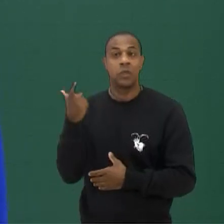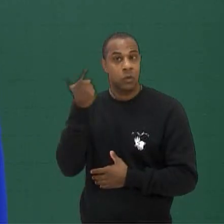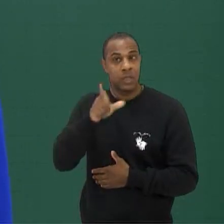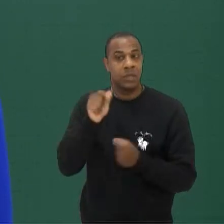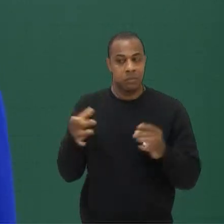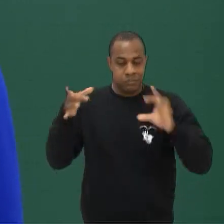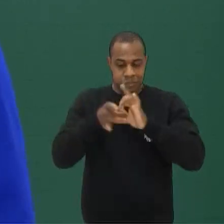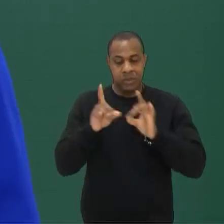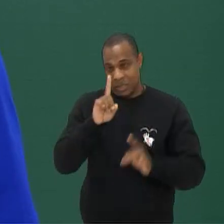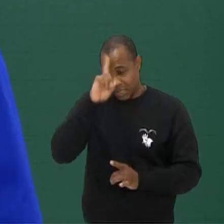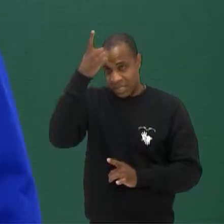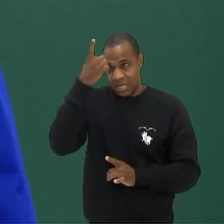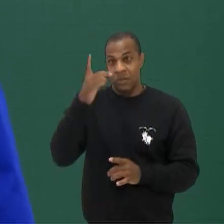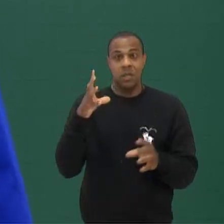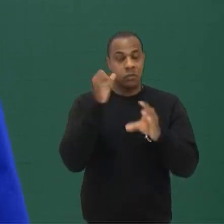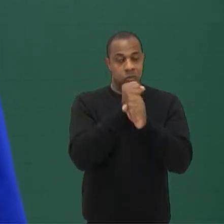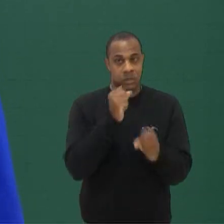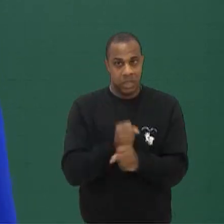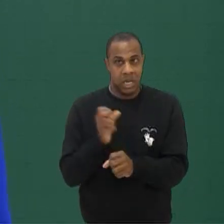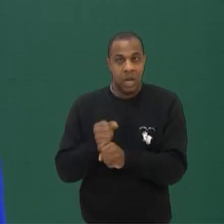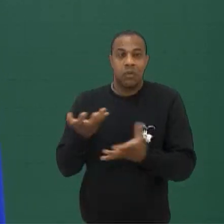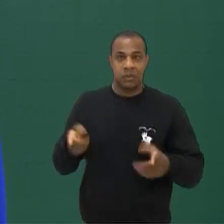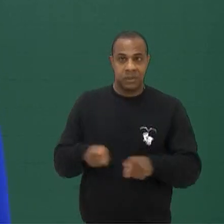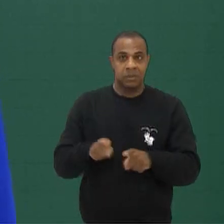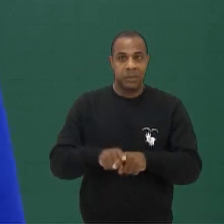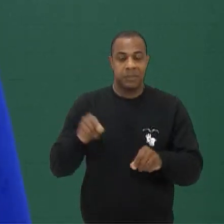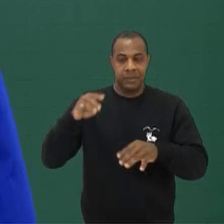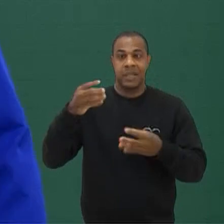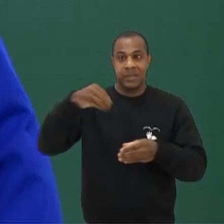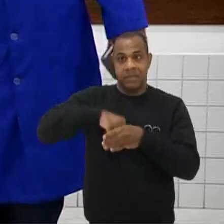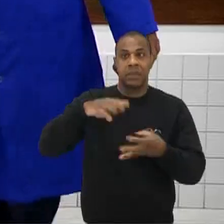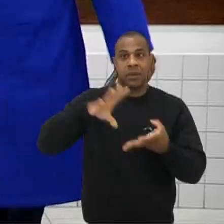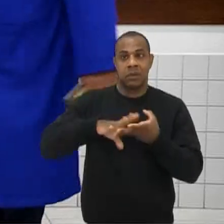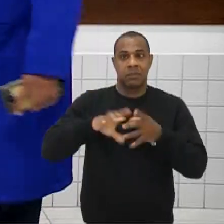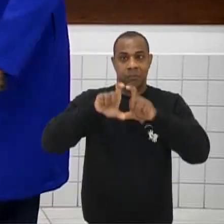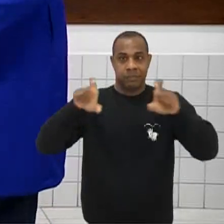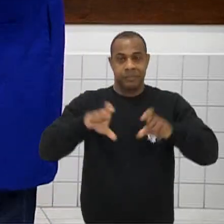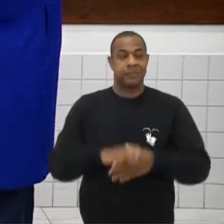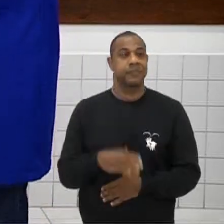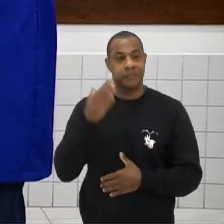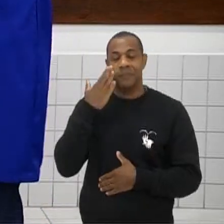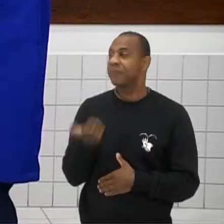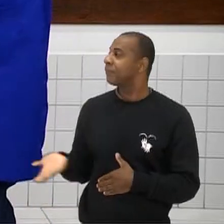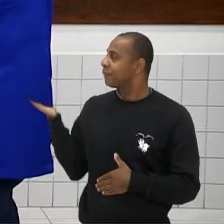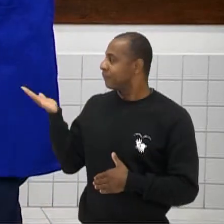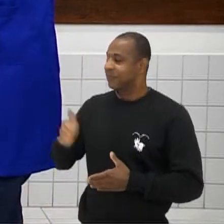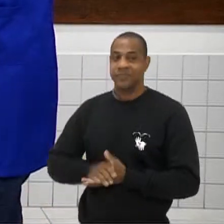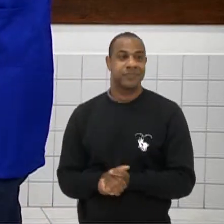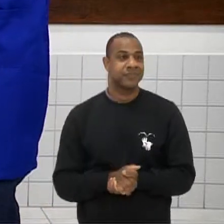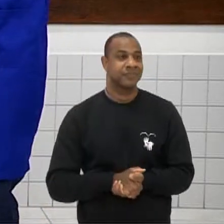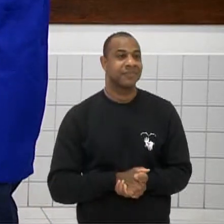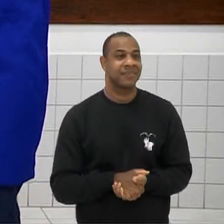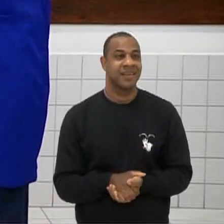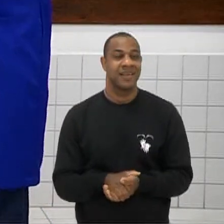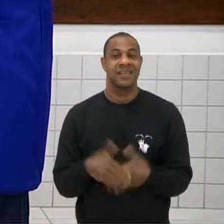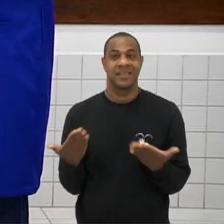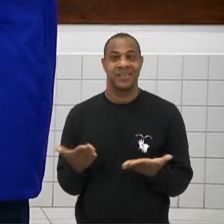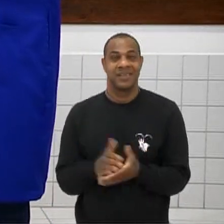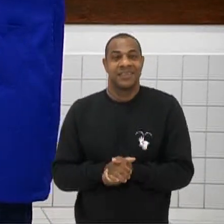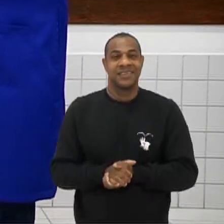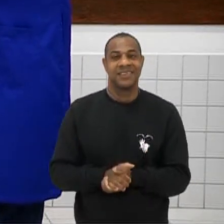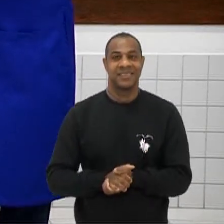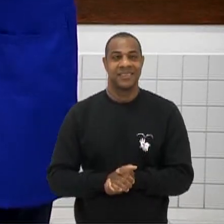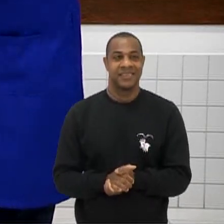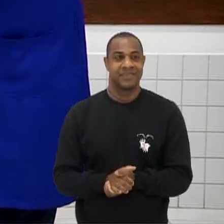vincular a ideia do cálculo Para você avançar Nas suas equações matemáticas Acabando o tempo pessoal Vamos lá Agurizada Vamos lá Chegando 3,